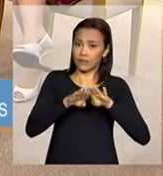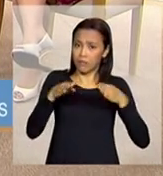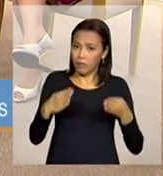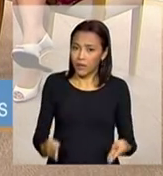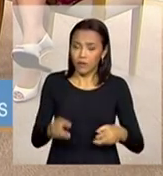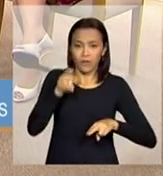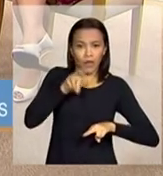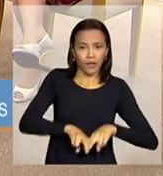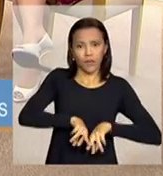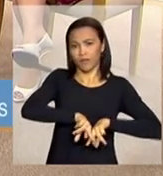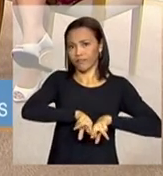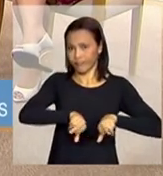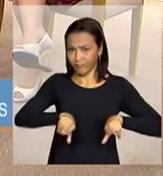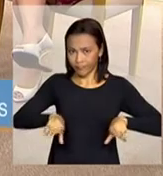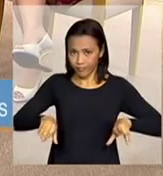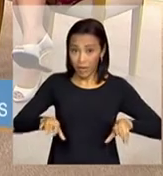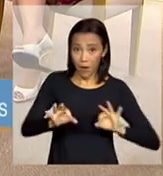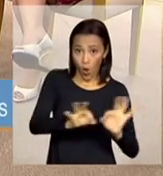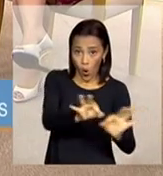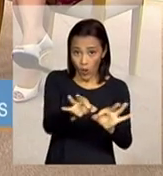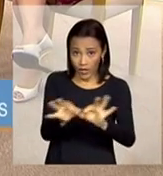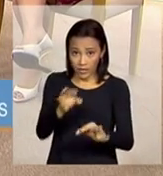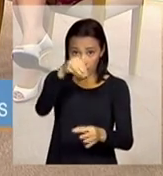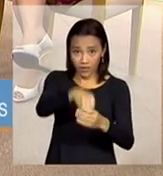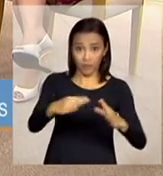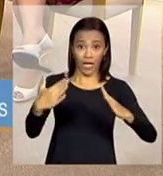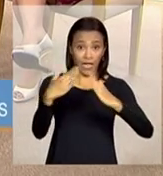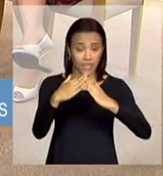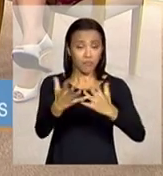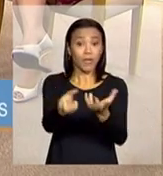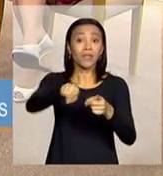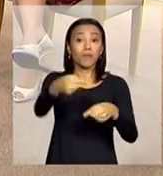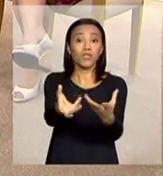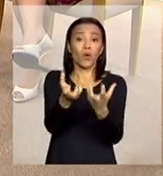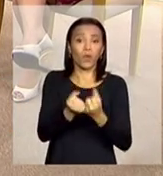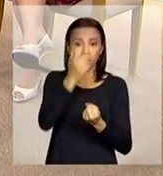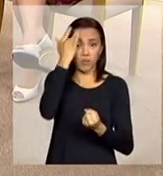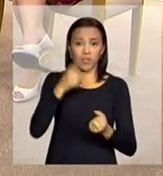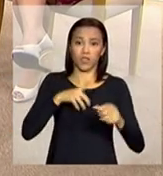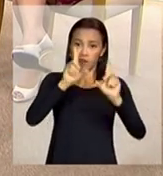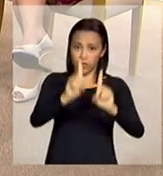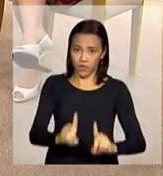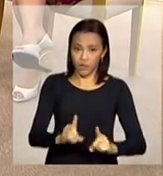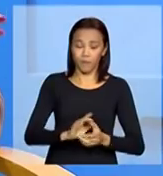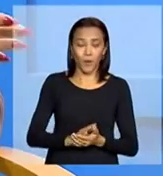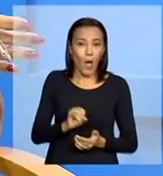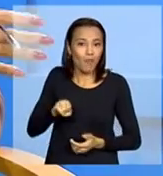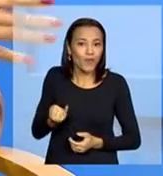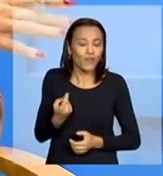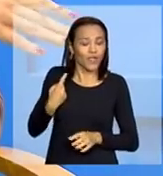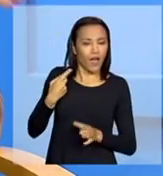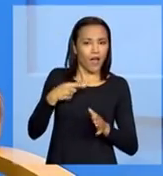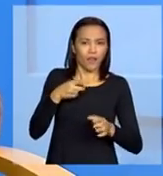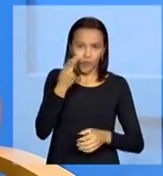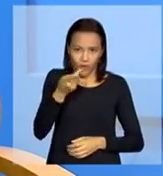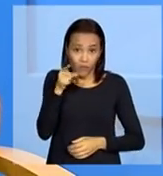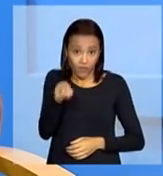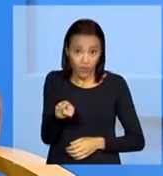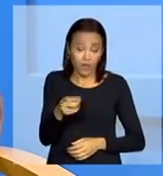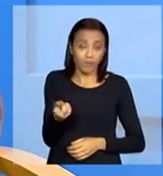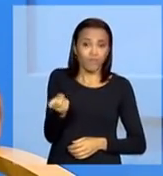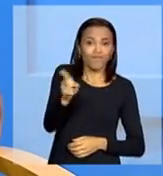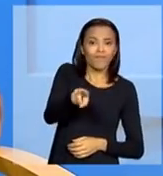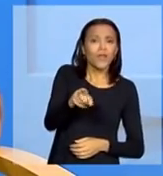equipar a casa para então acolher essas pessoas com deficiência então deixa eu aproveitar a sua deixa Everton por exemplo quando a gente